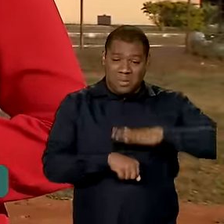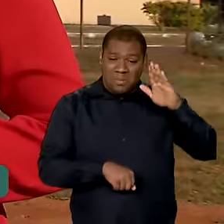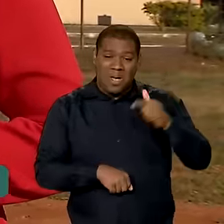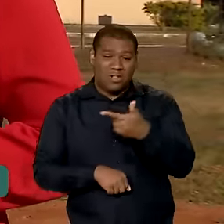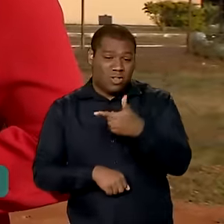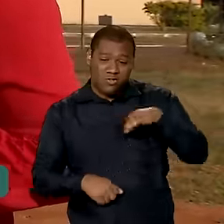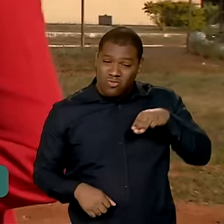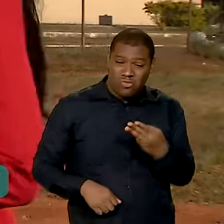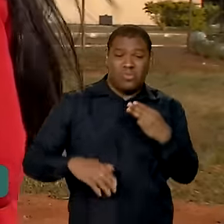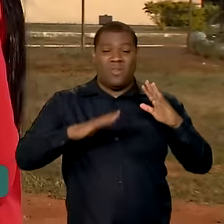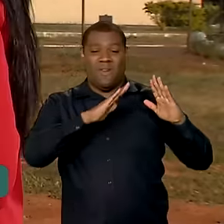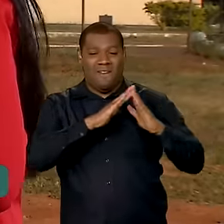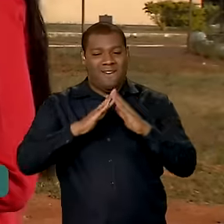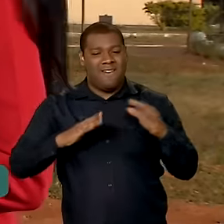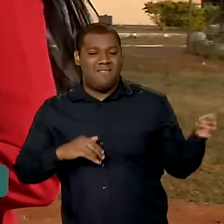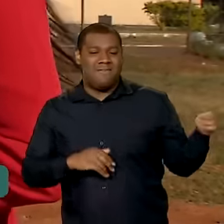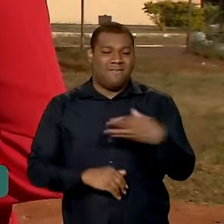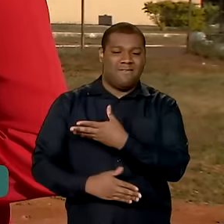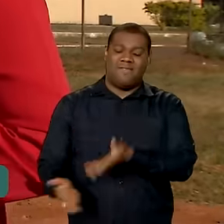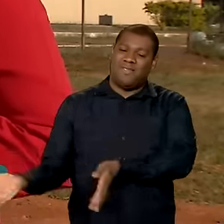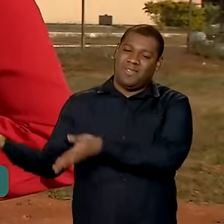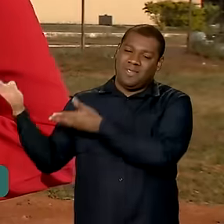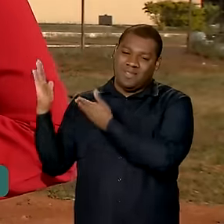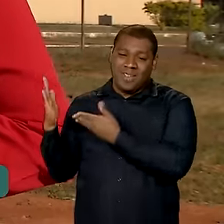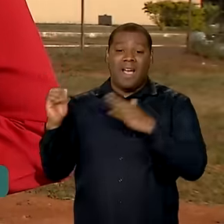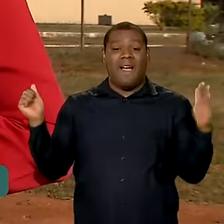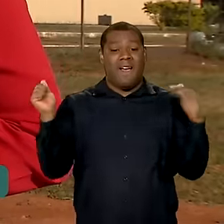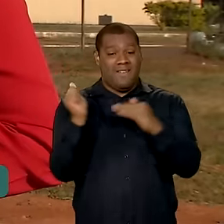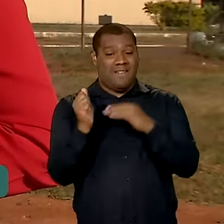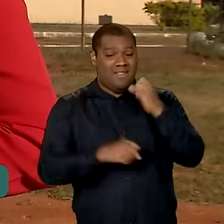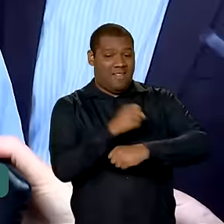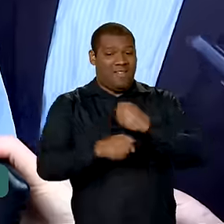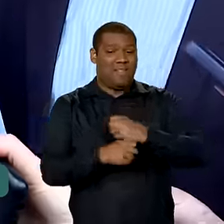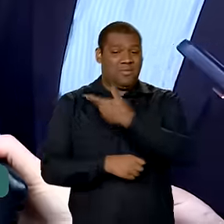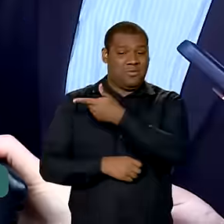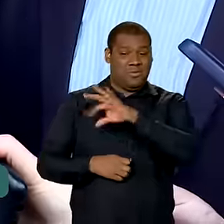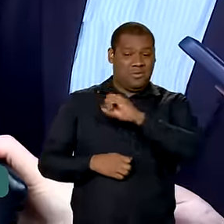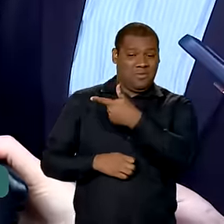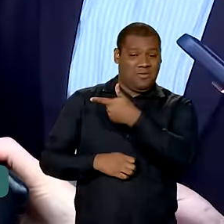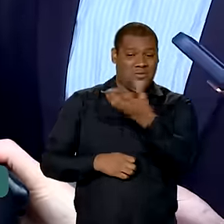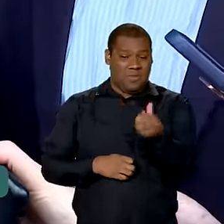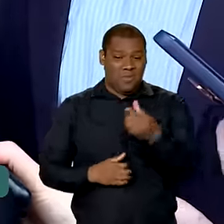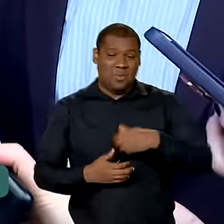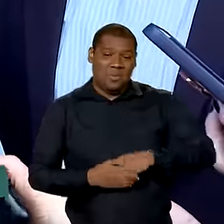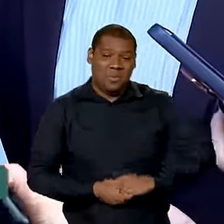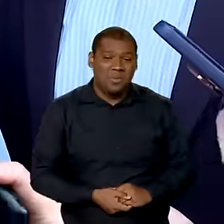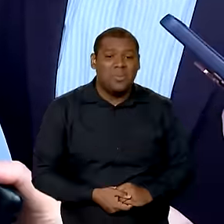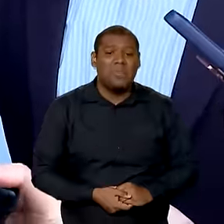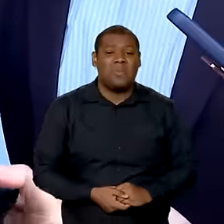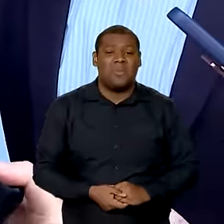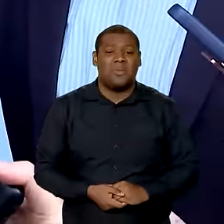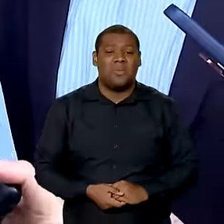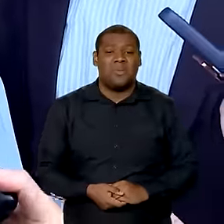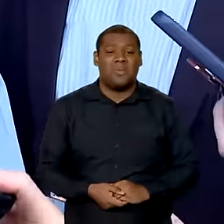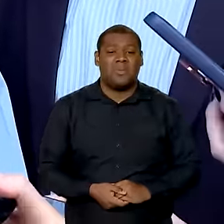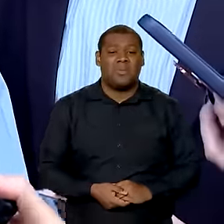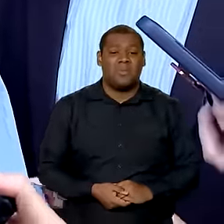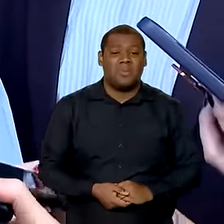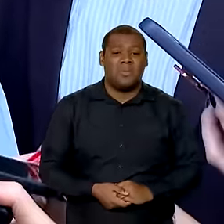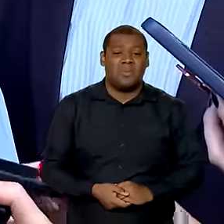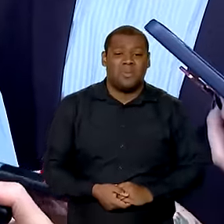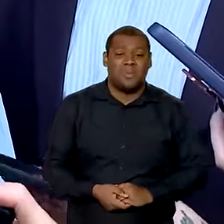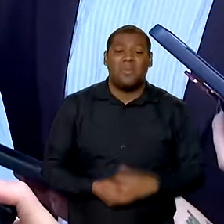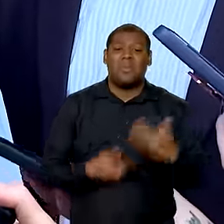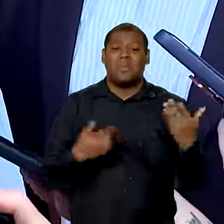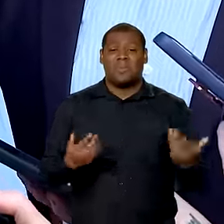de novas moradias, como essas, até 2026. Infelizmente, muitos empreendimentos